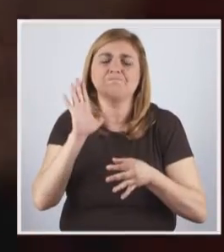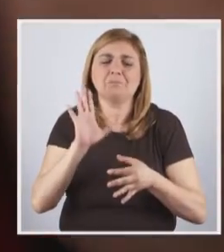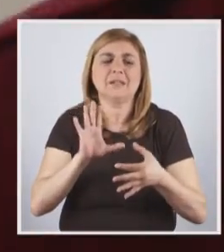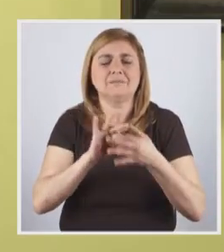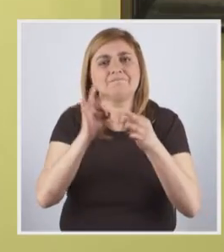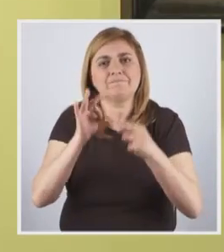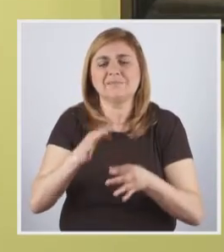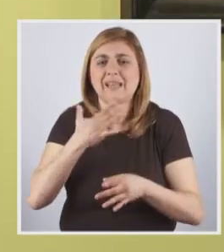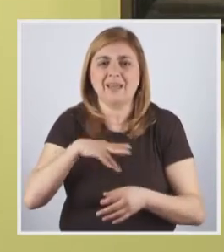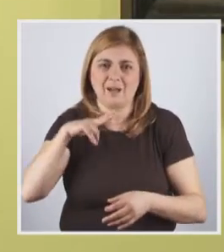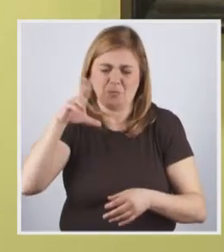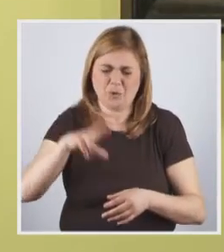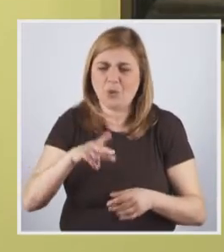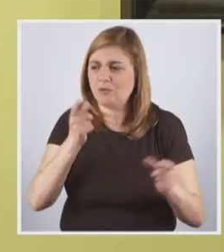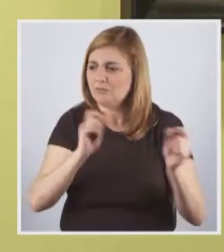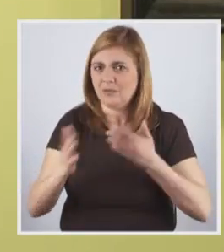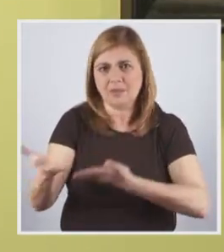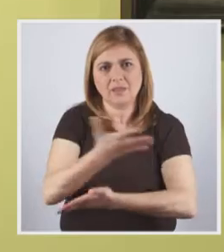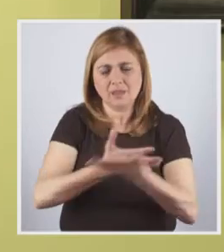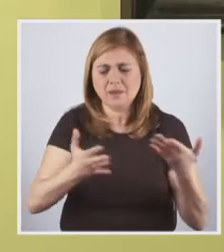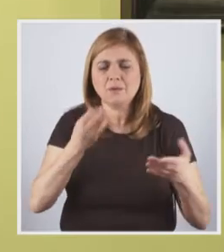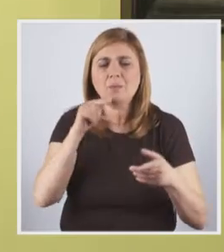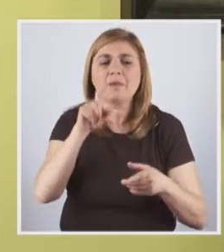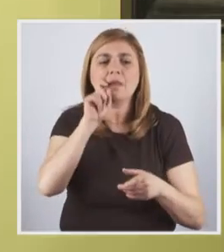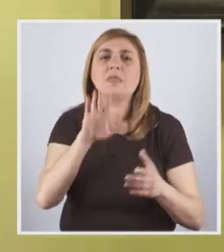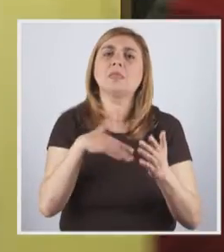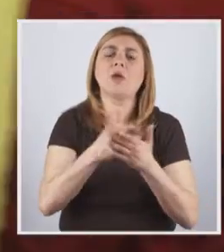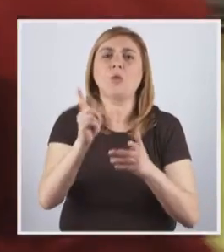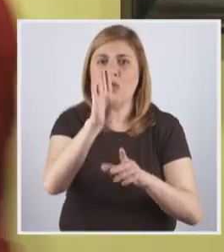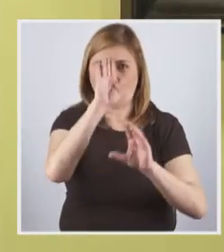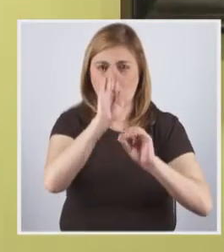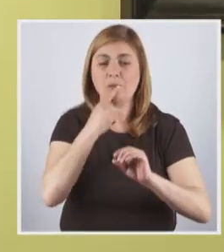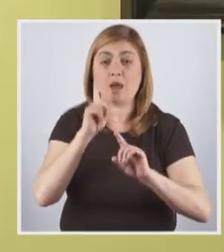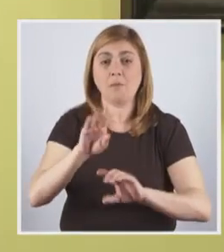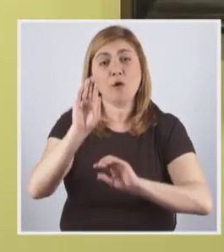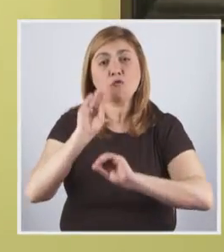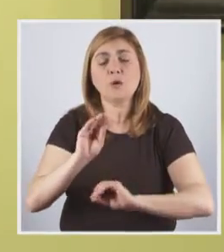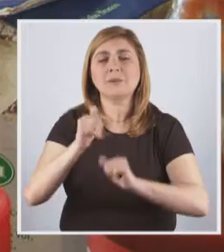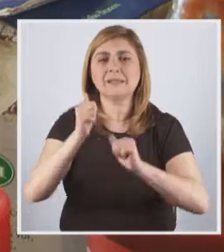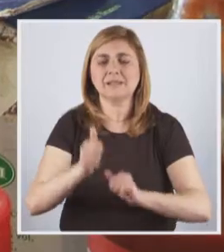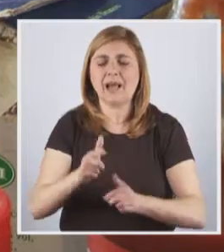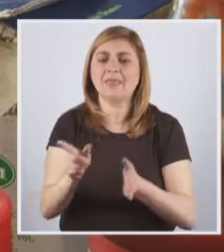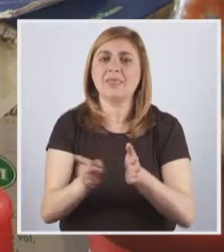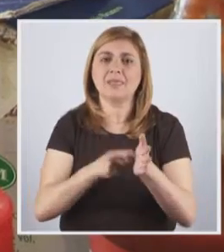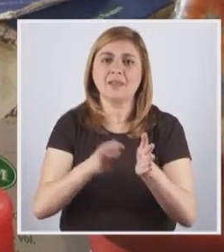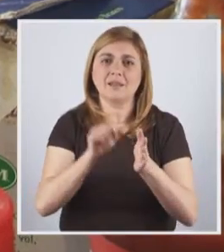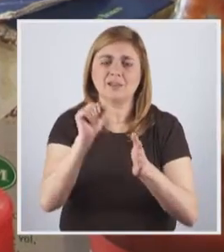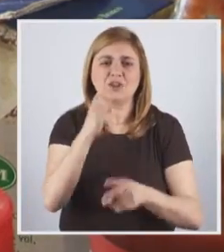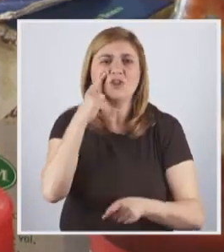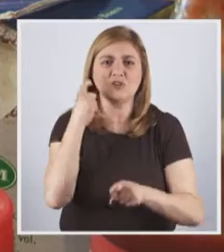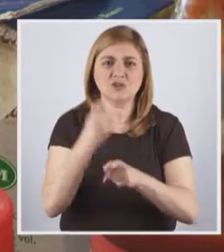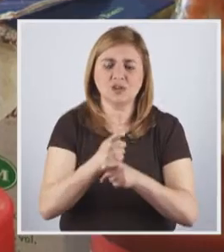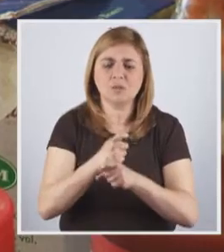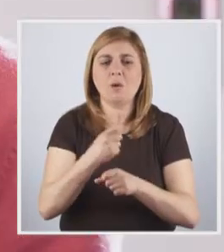de Estado que quer pôr Portugal a debater até que ponto estamos a garantir uma educação e formação adequada às necessidades e